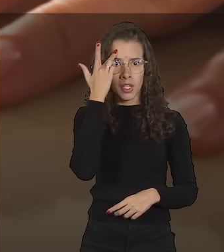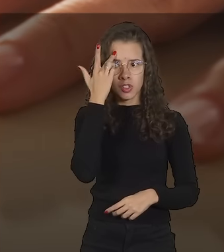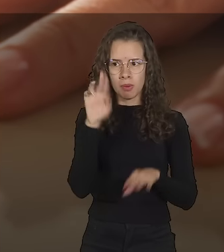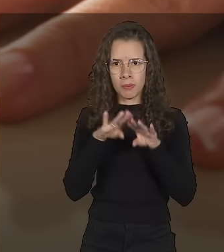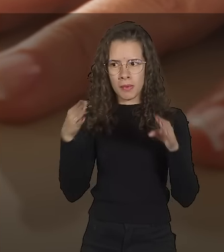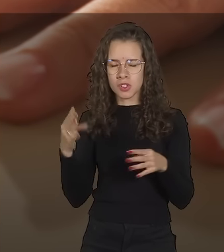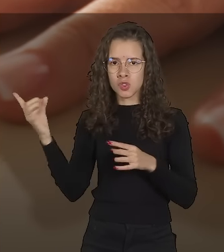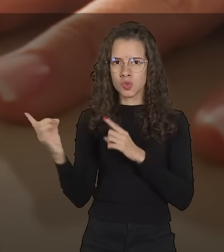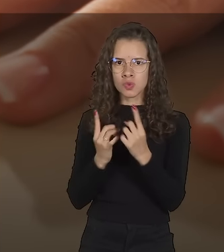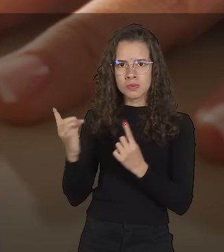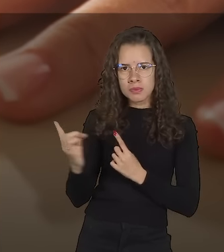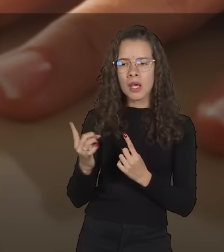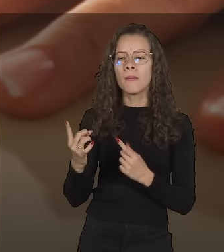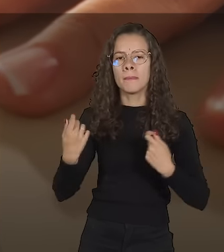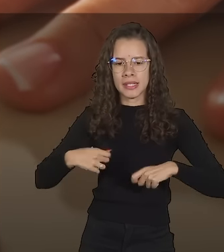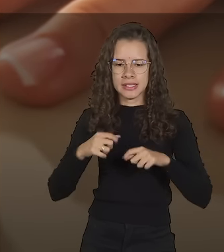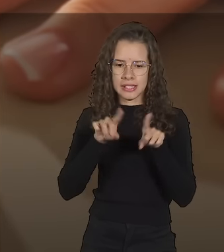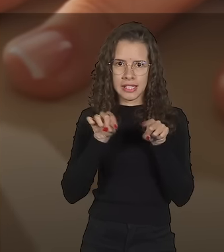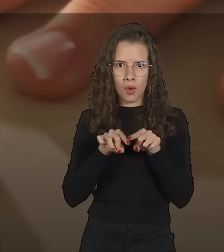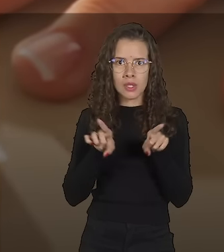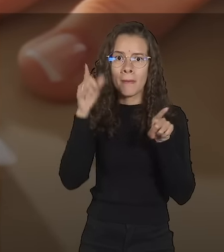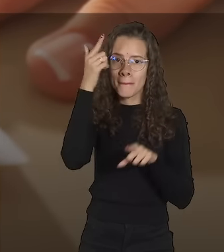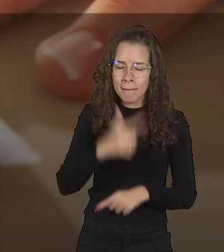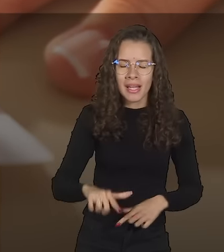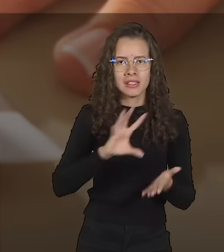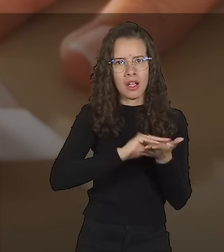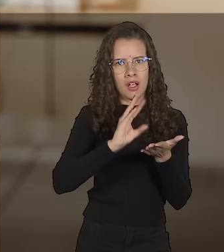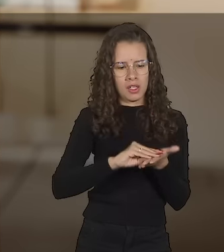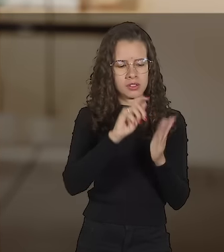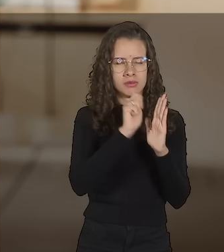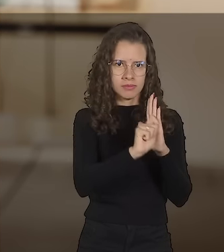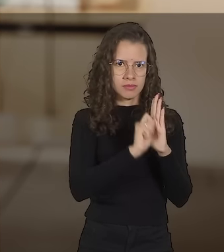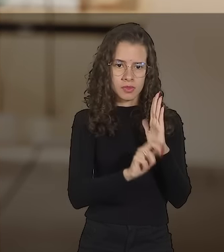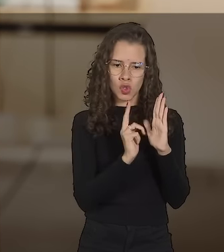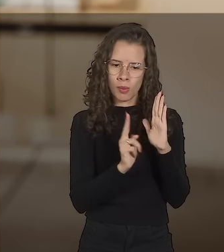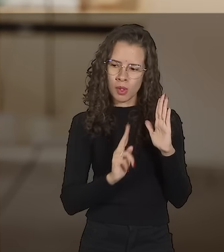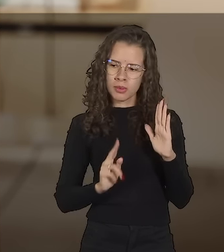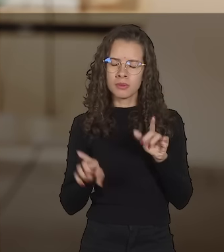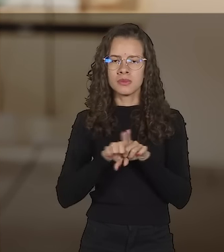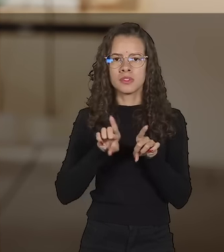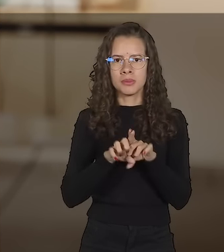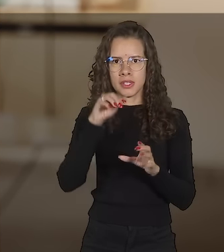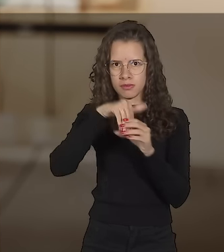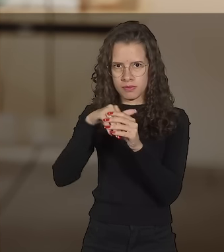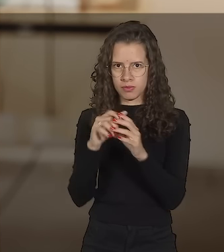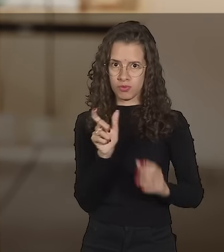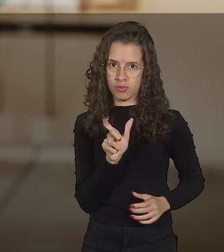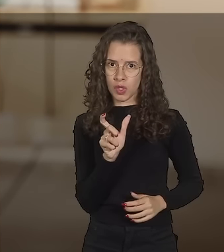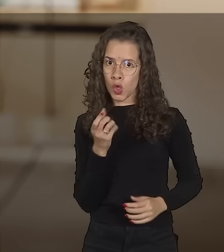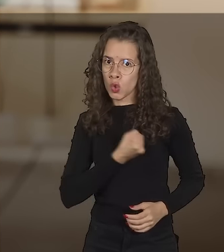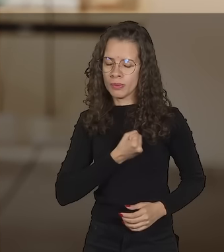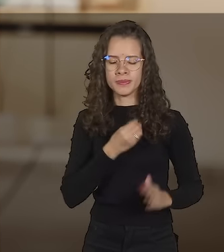mesárias e dos mesários também deve ser registrada na ata da mesa receptora. Todos devem assinar e colocar o número do